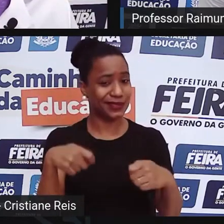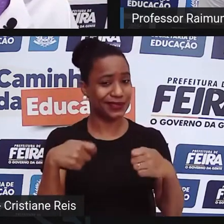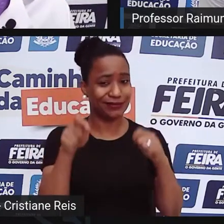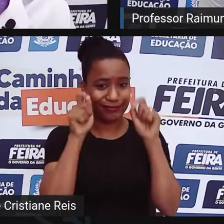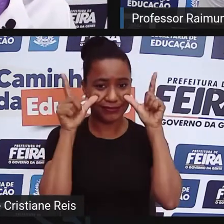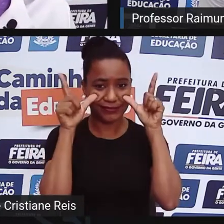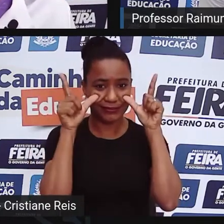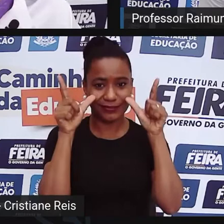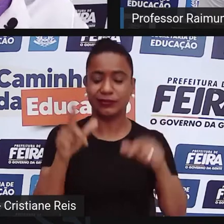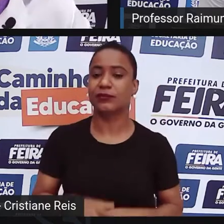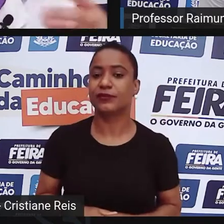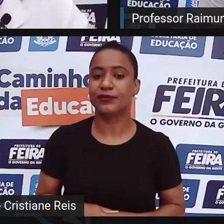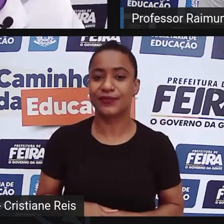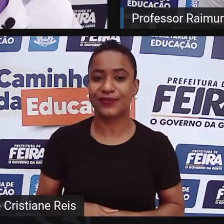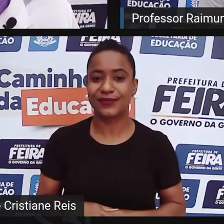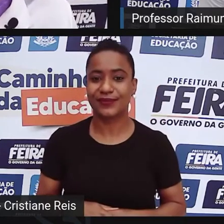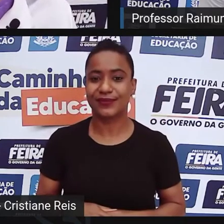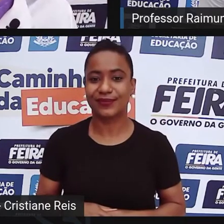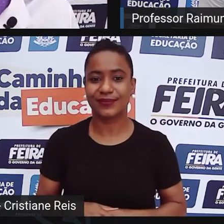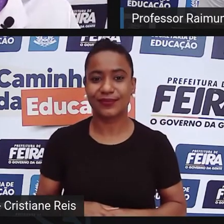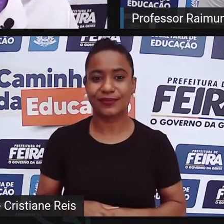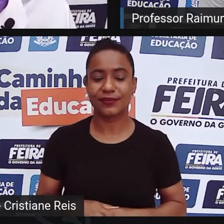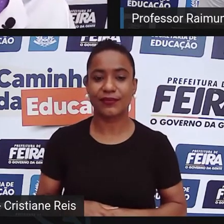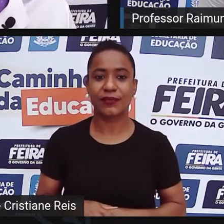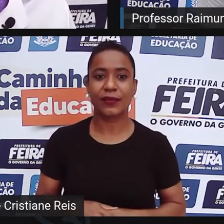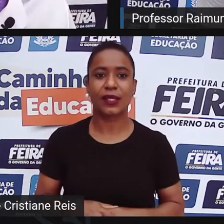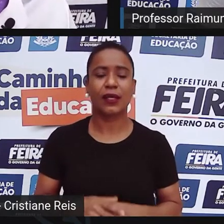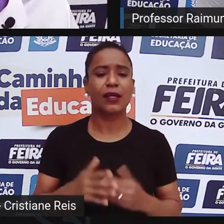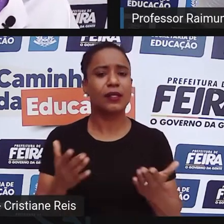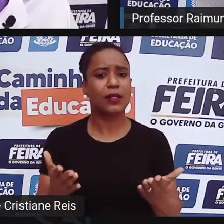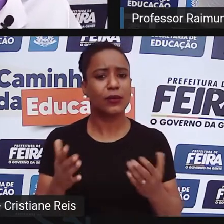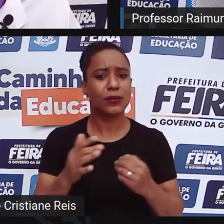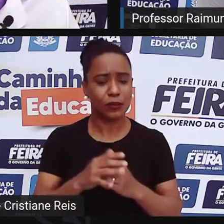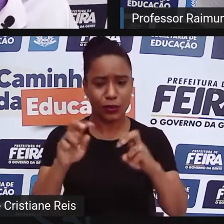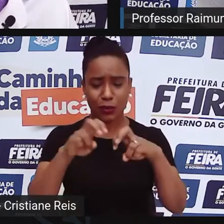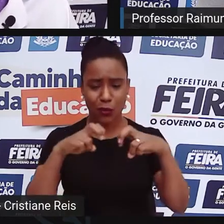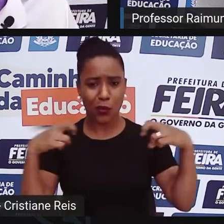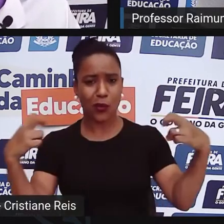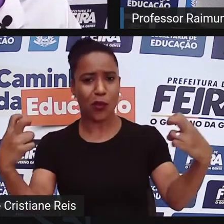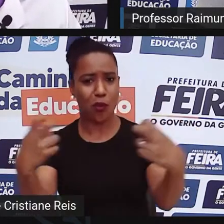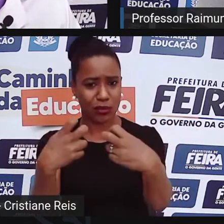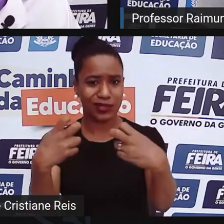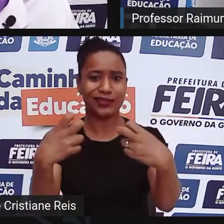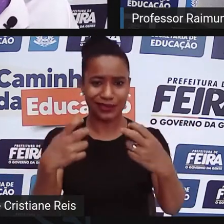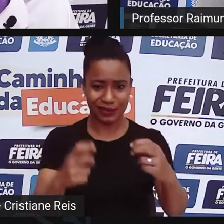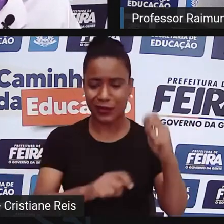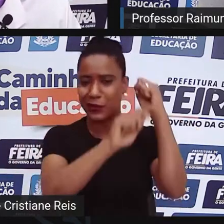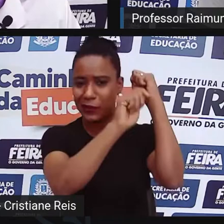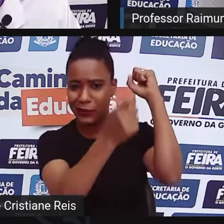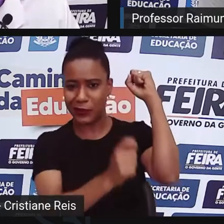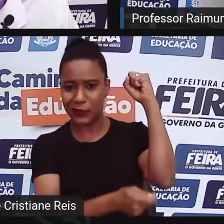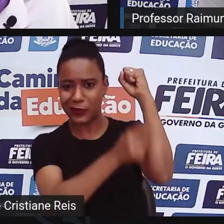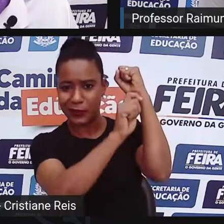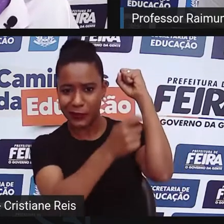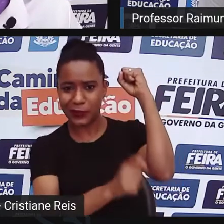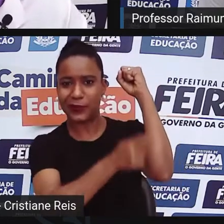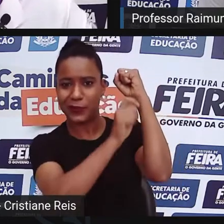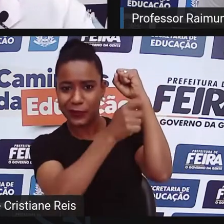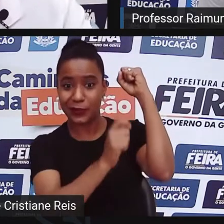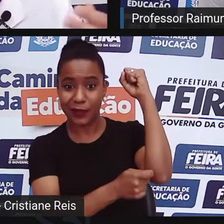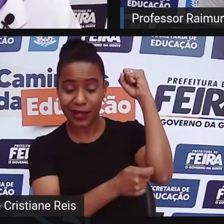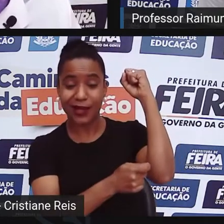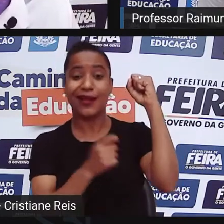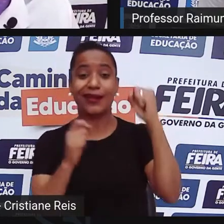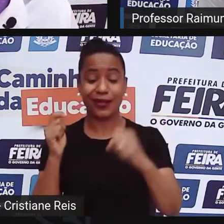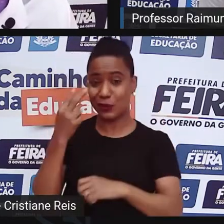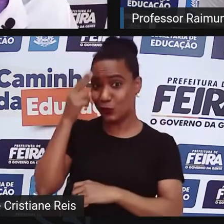Professor, com relação ao que é cantado numa roda de capoeira, essas músicas elas contam histórias, né? Do que